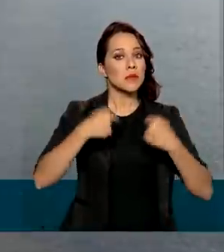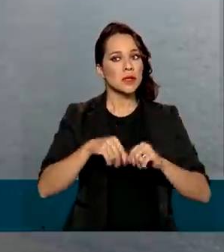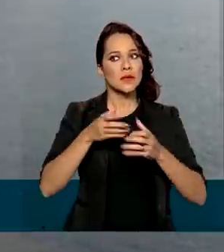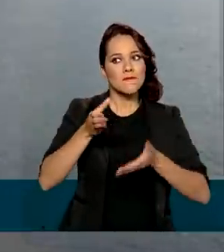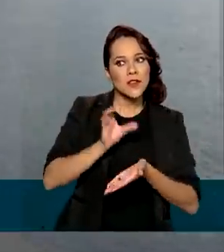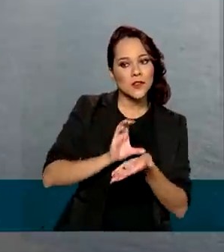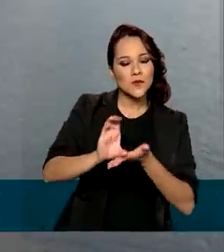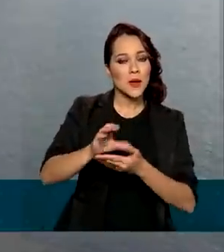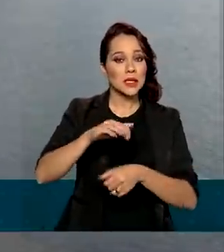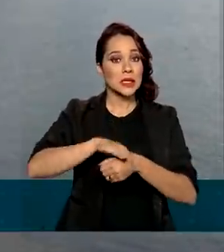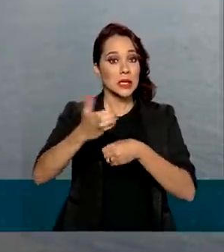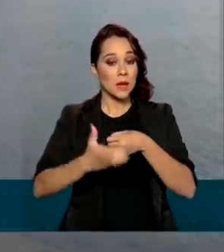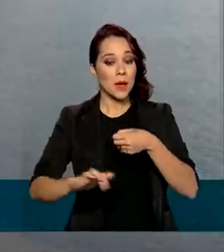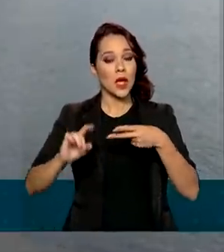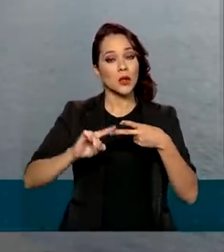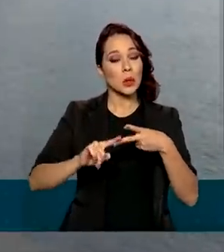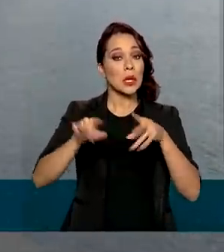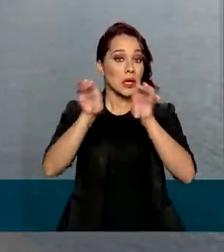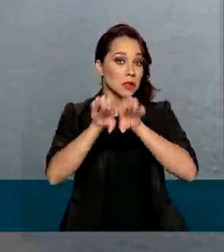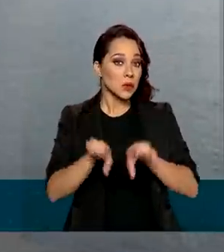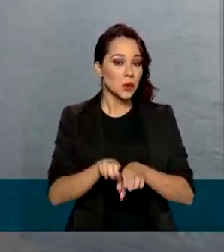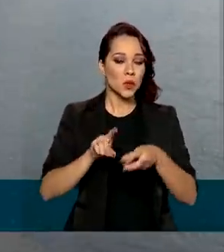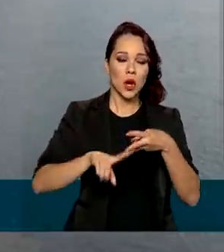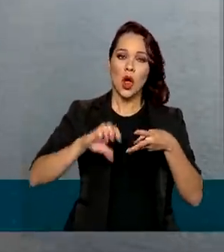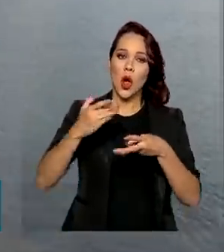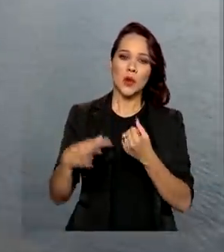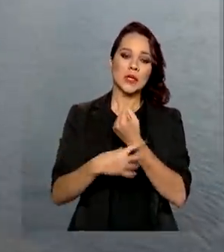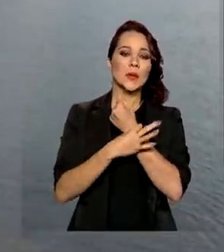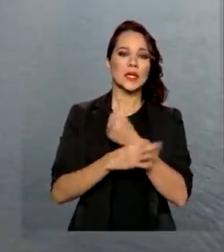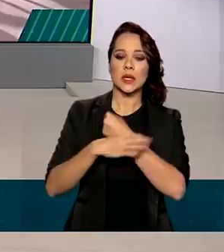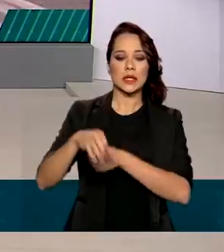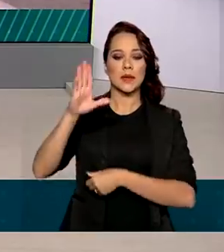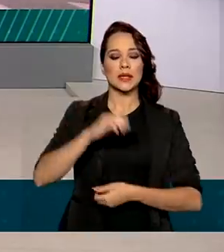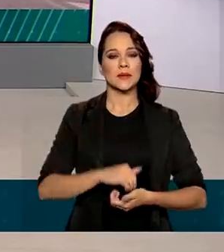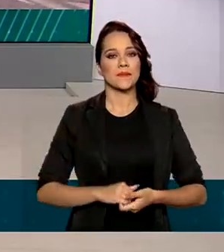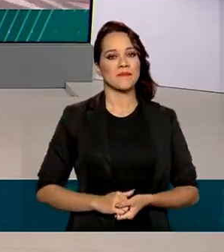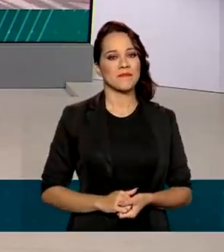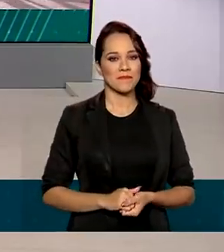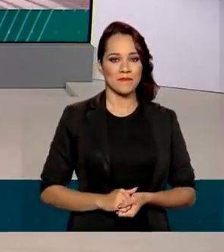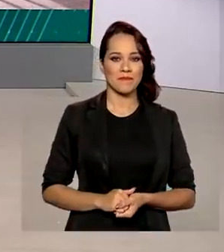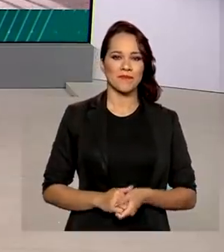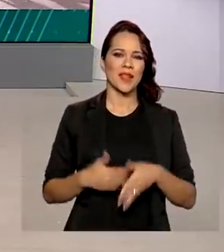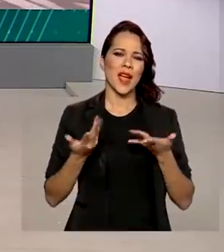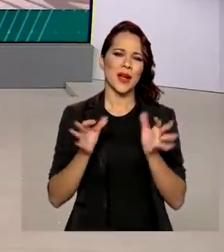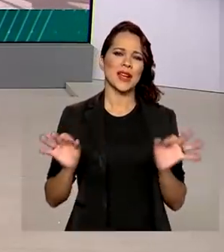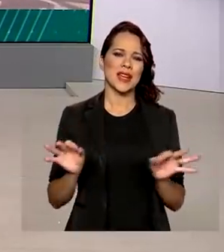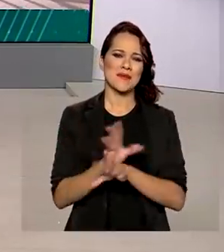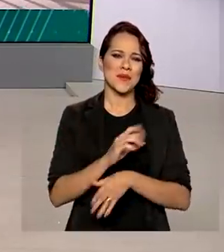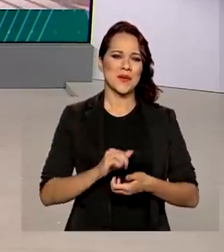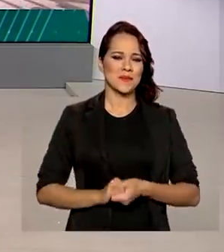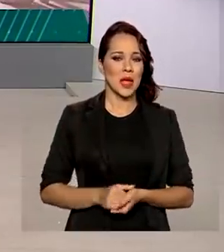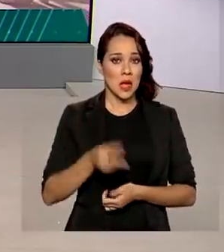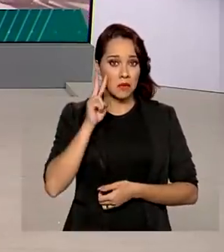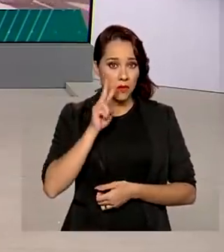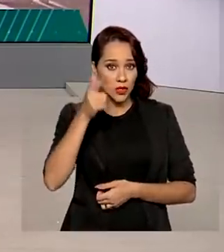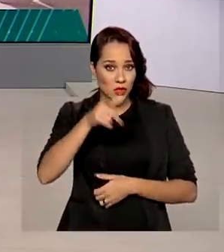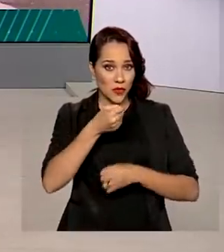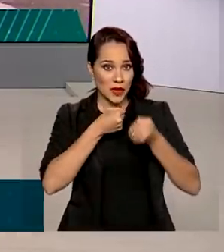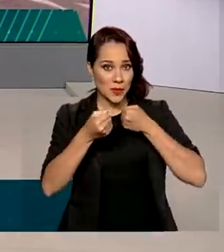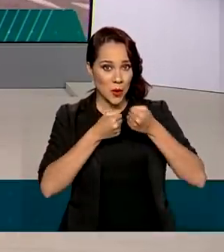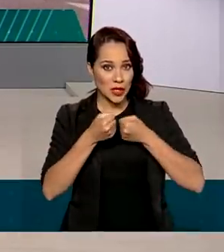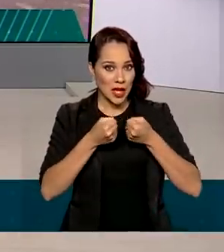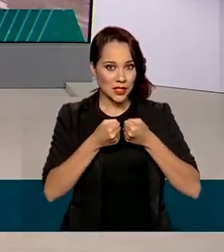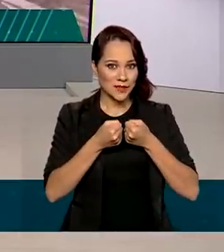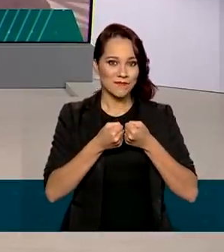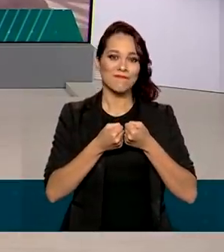investimentos em saneamento básico, infraestrutura e segurança. E a gente fica por aqui para rever as reportagens